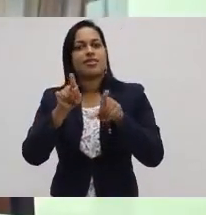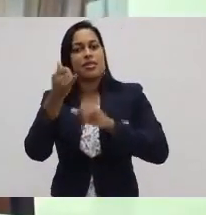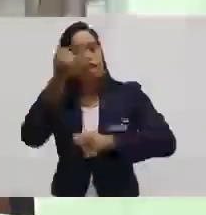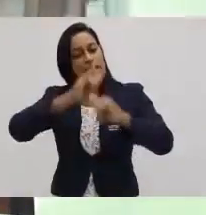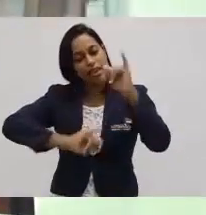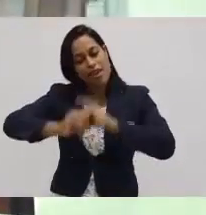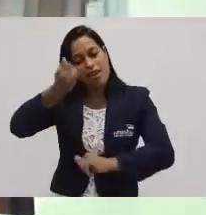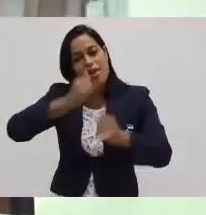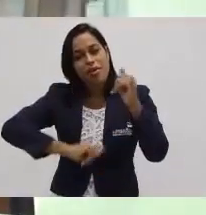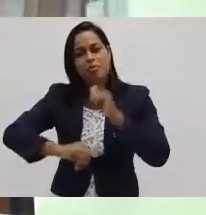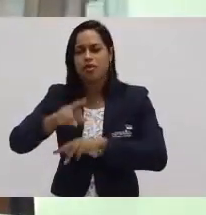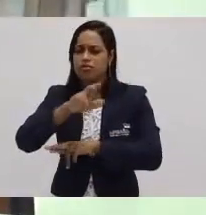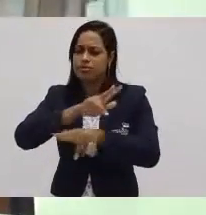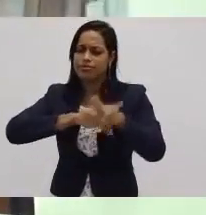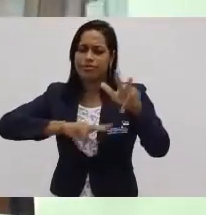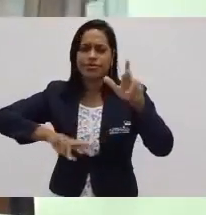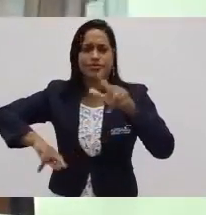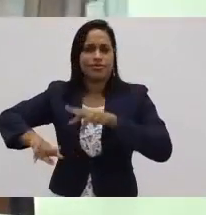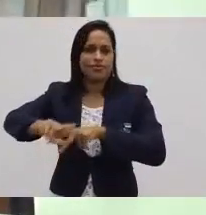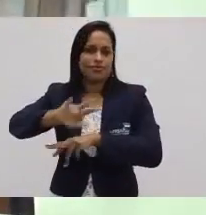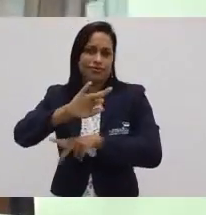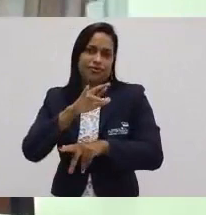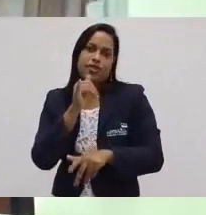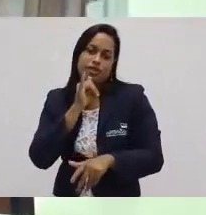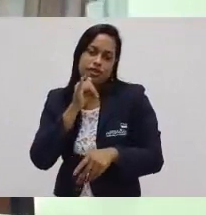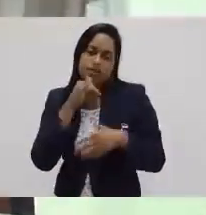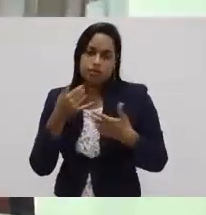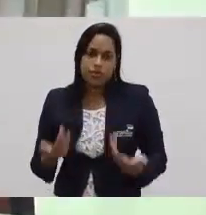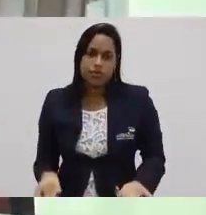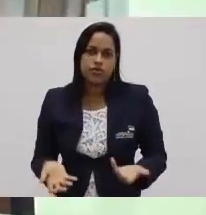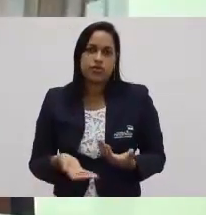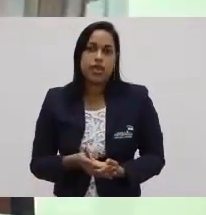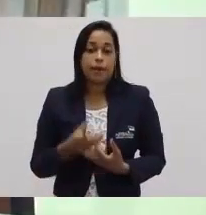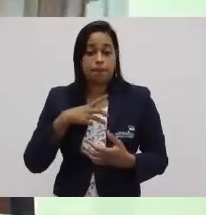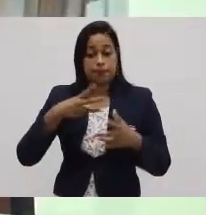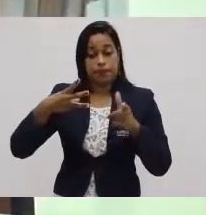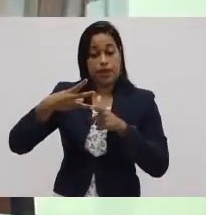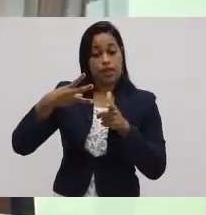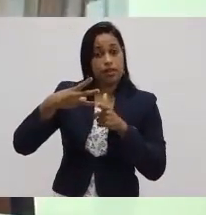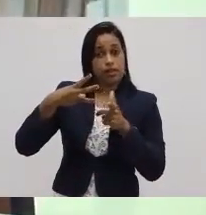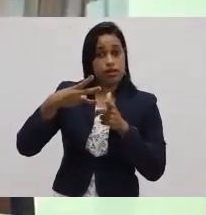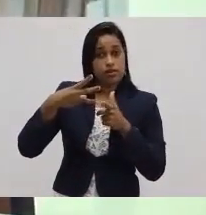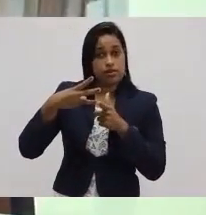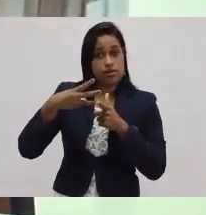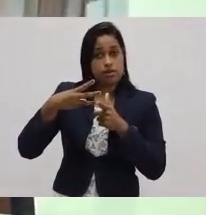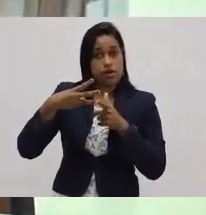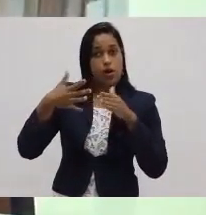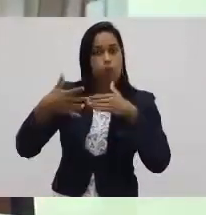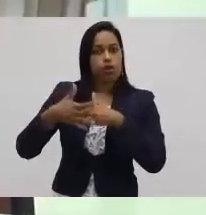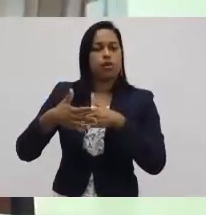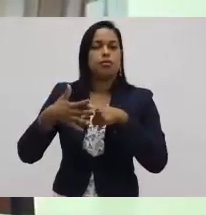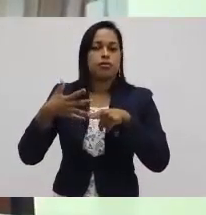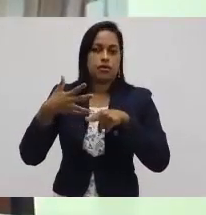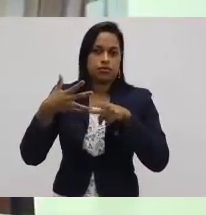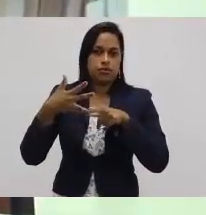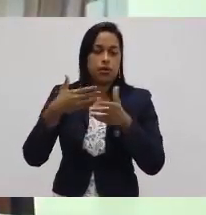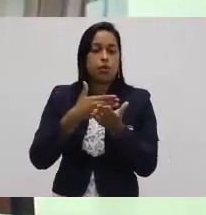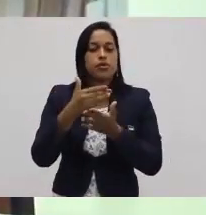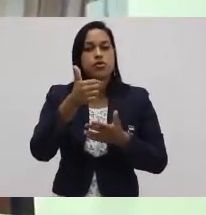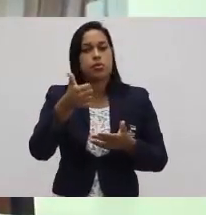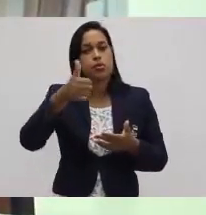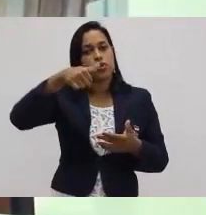químicos, entre muitas outras coisas. Já a terceira e última fase da Revolução Industrial começou em